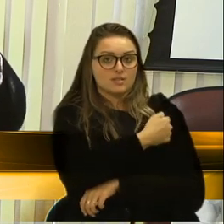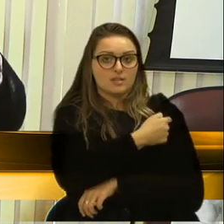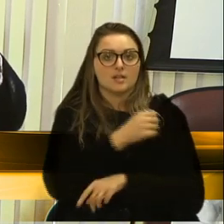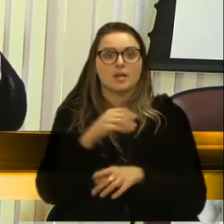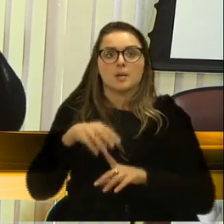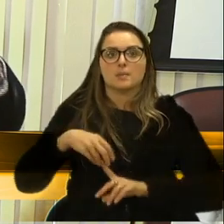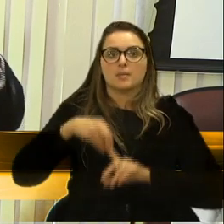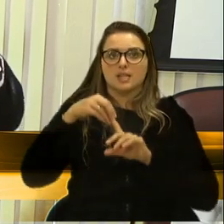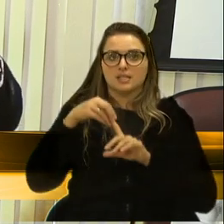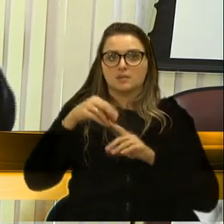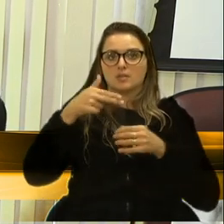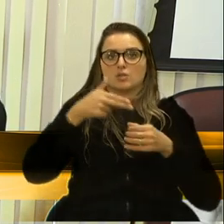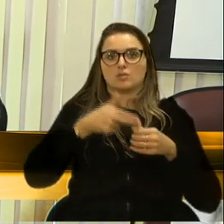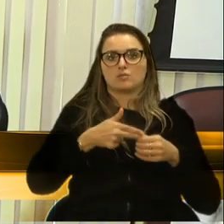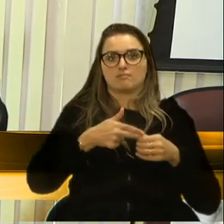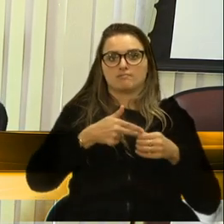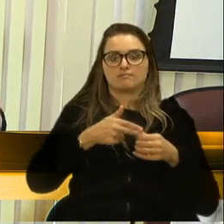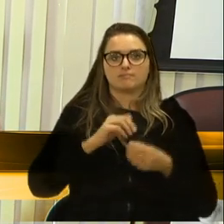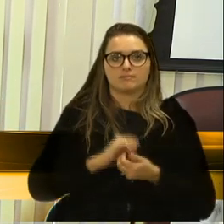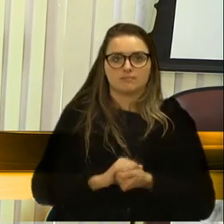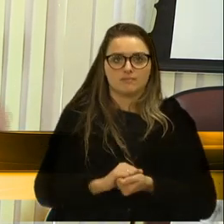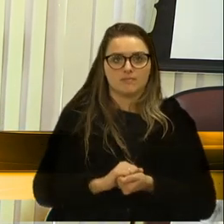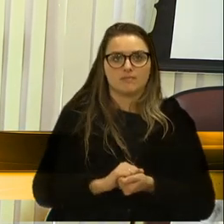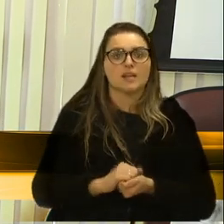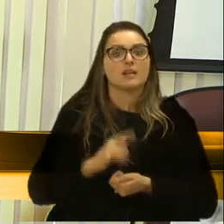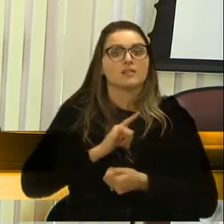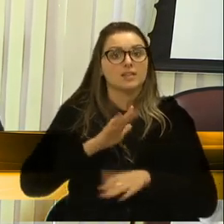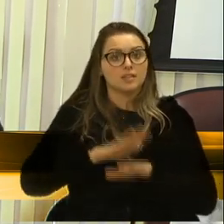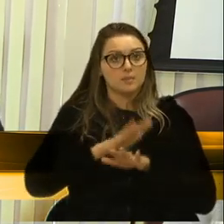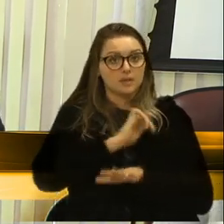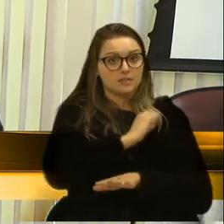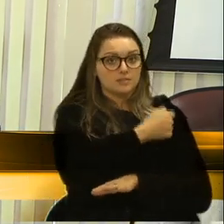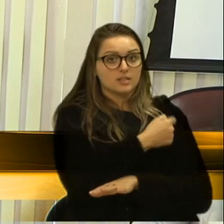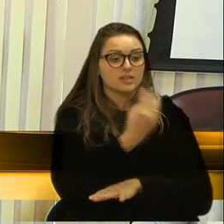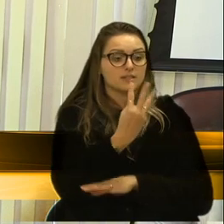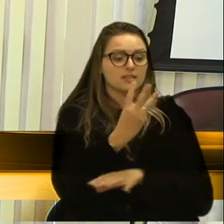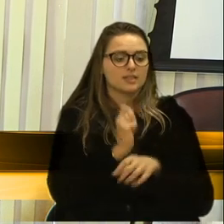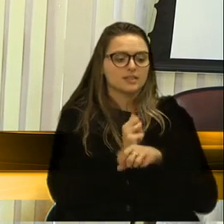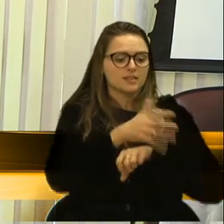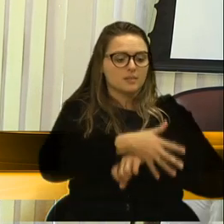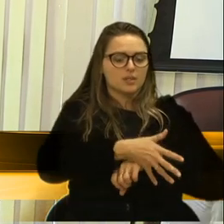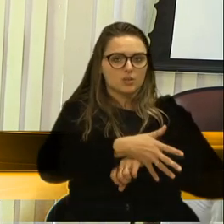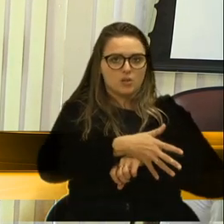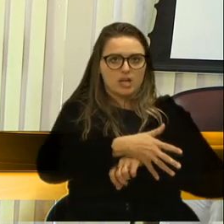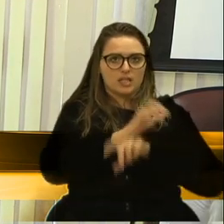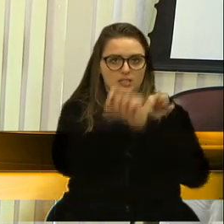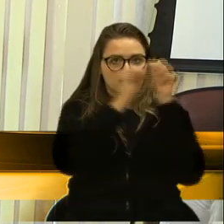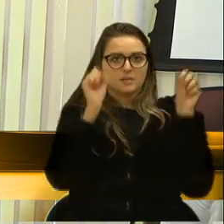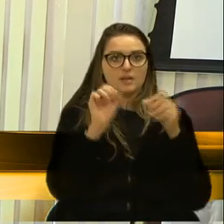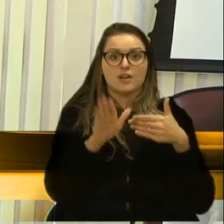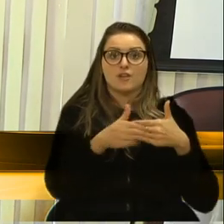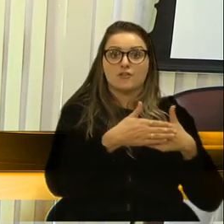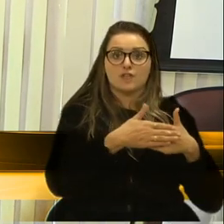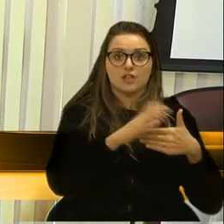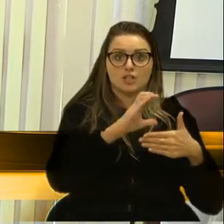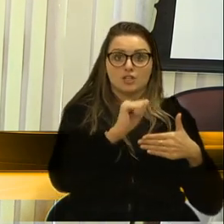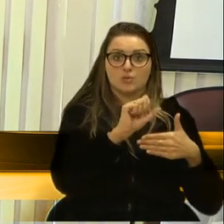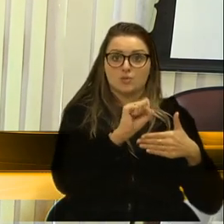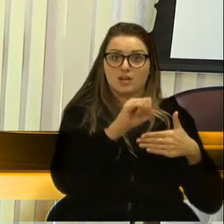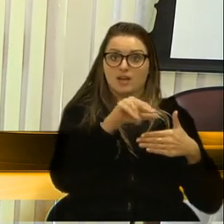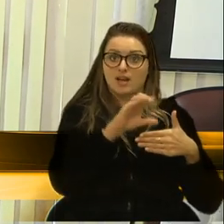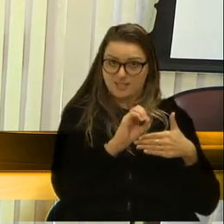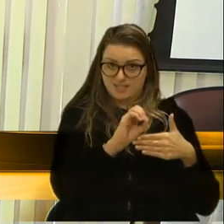postos, principalmente nos postos. Vai intensificar três e meia da manhã, sexta de noite, fechando o cassino, clandestino,